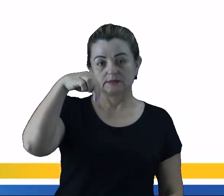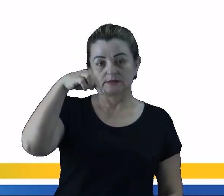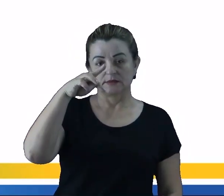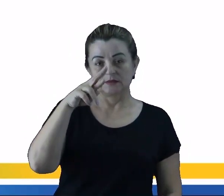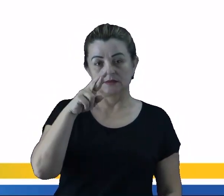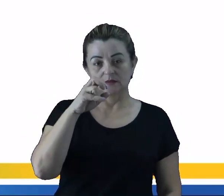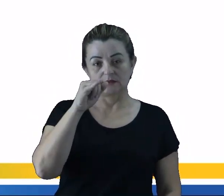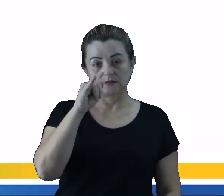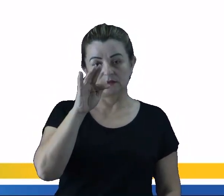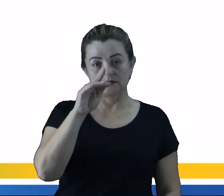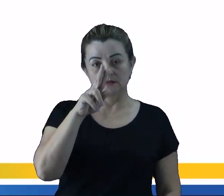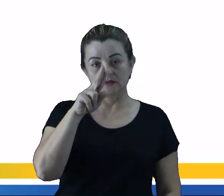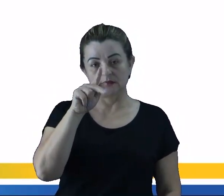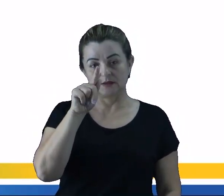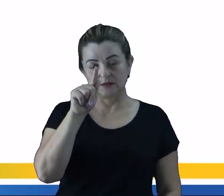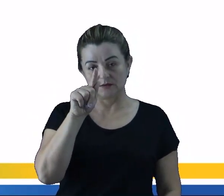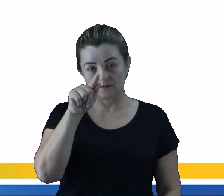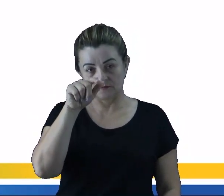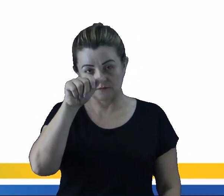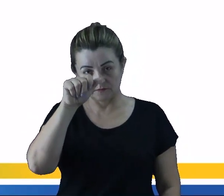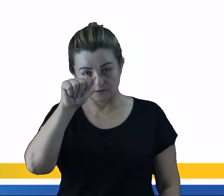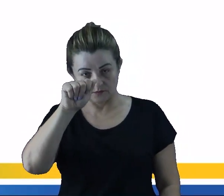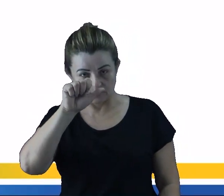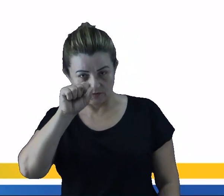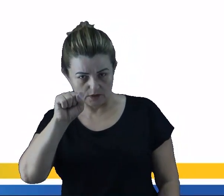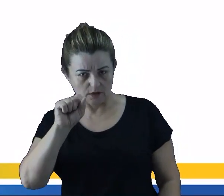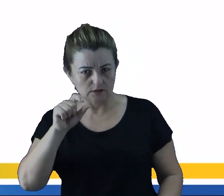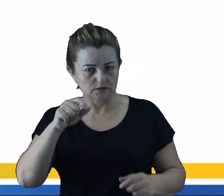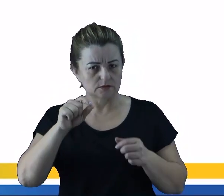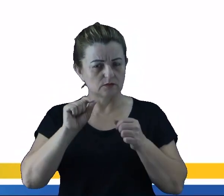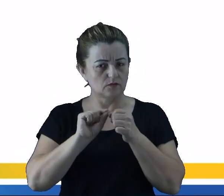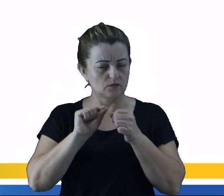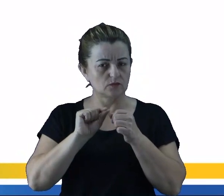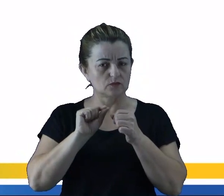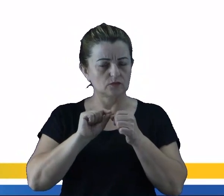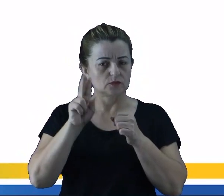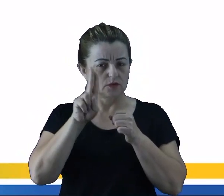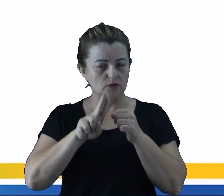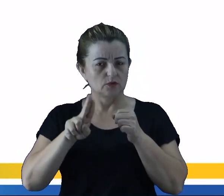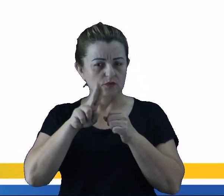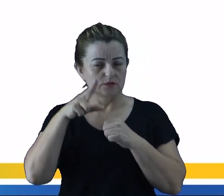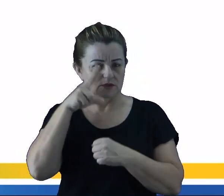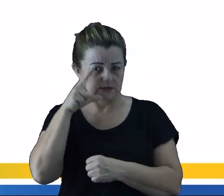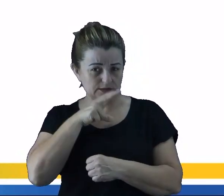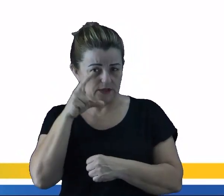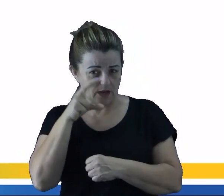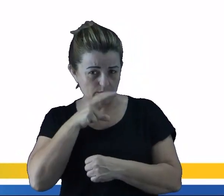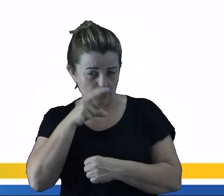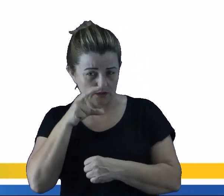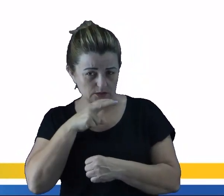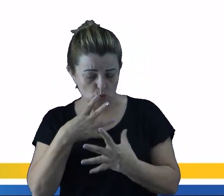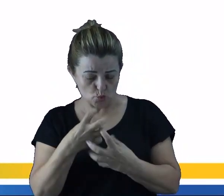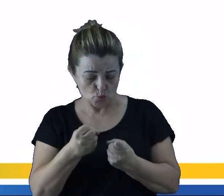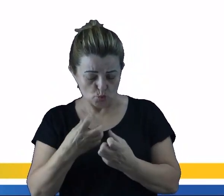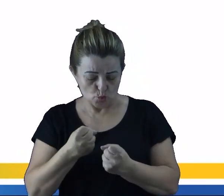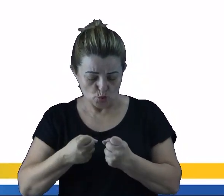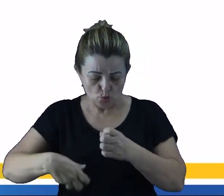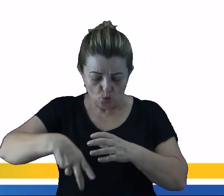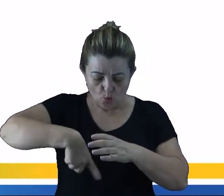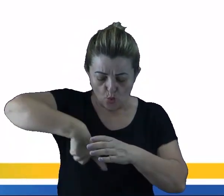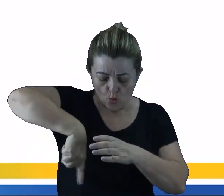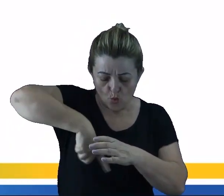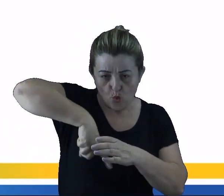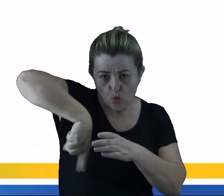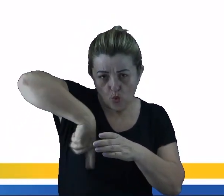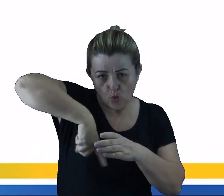laboratório, clínicas e indústrias. O seu funcionamento faz o uso da aceleração centrífuga obtida pela rotação